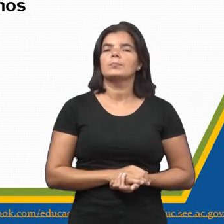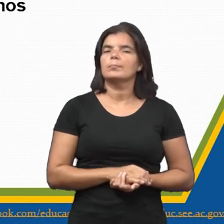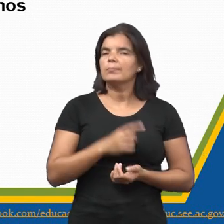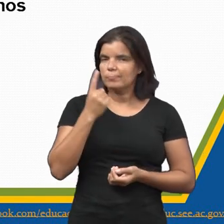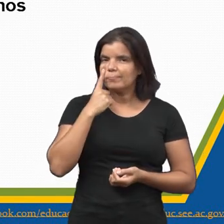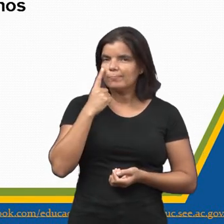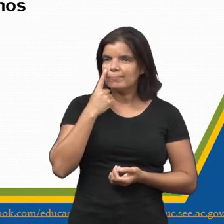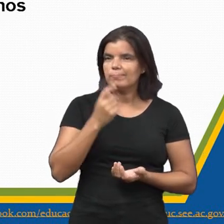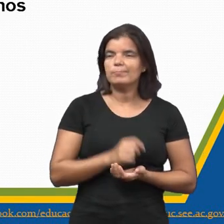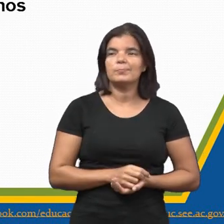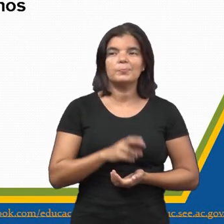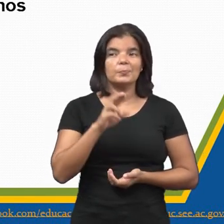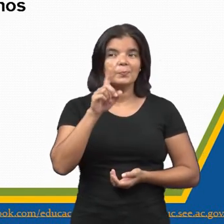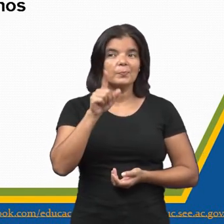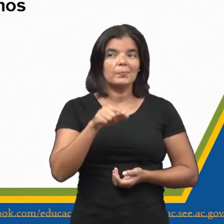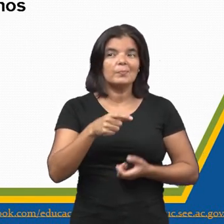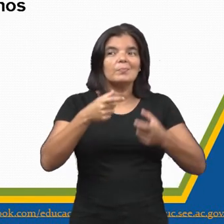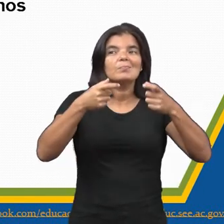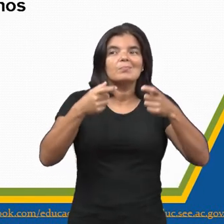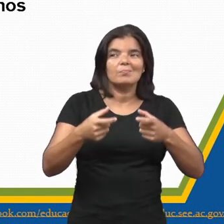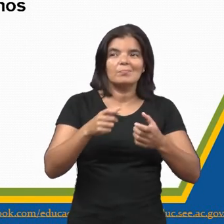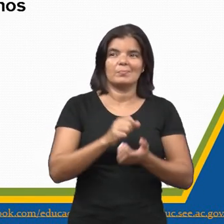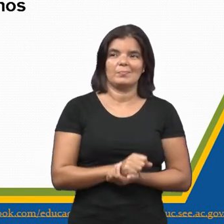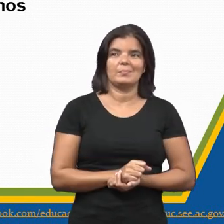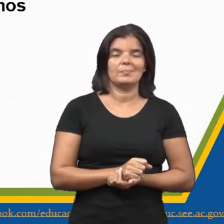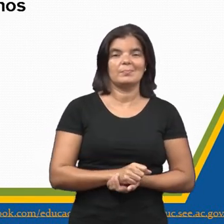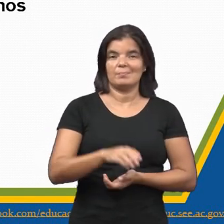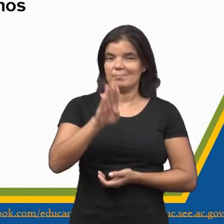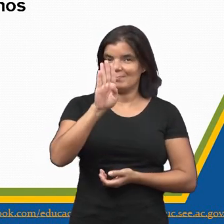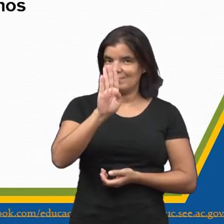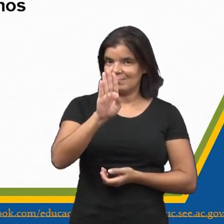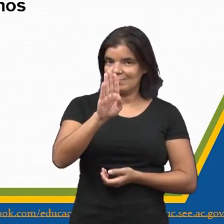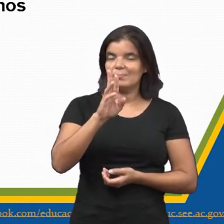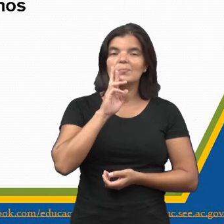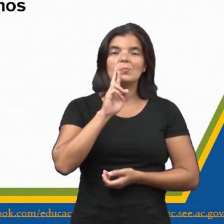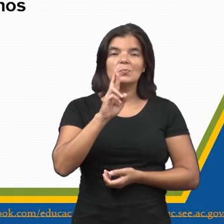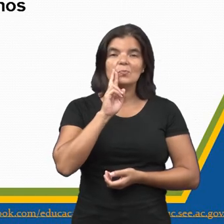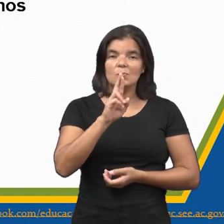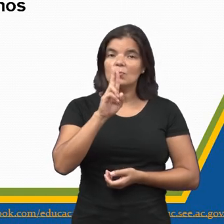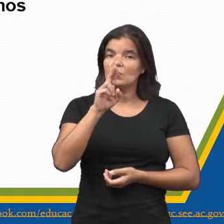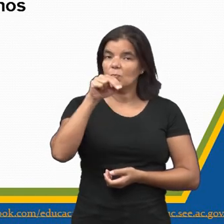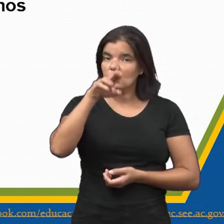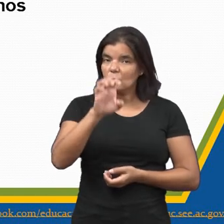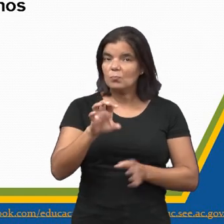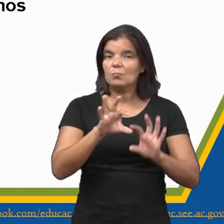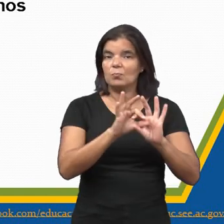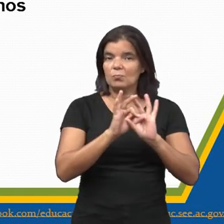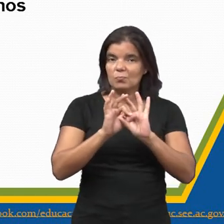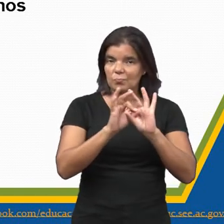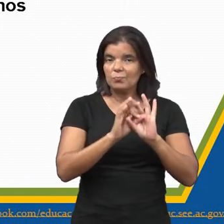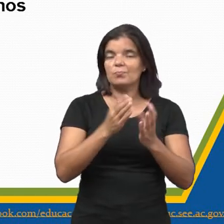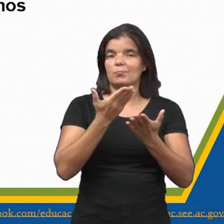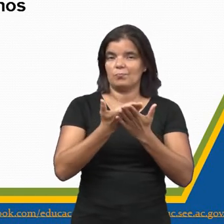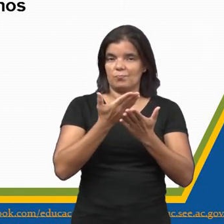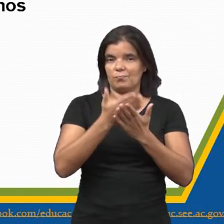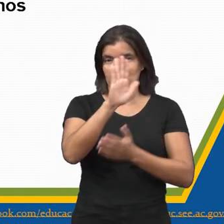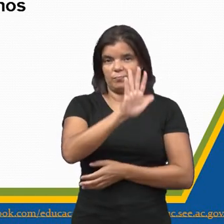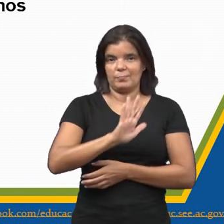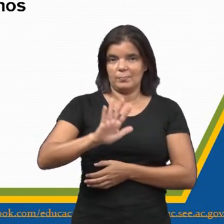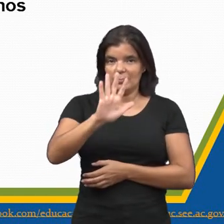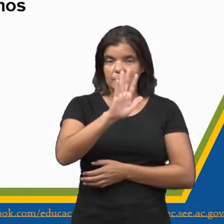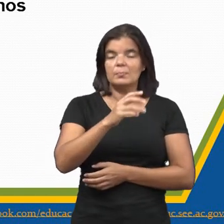Vamos ver? O xizinho vai parar em qual alternativa? Letra B. A UNE, a União Nacional dos Estudantes.